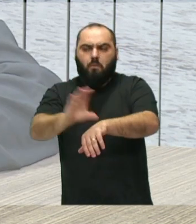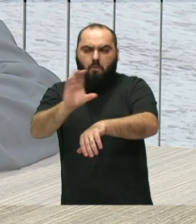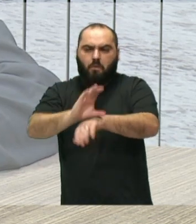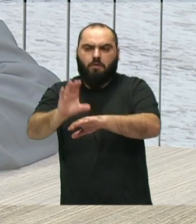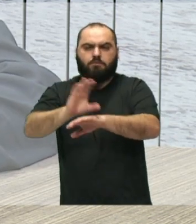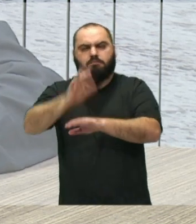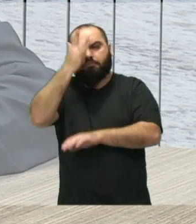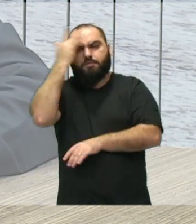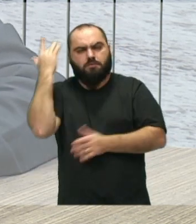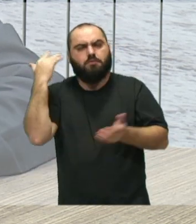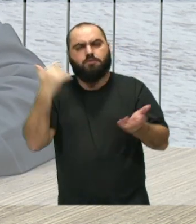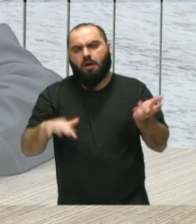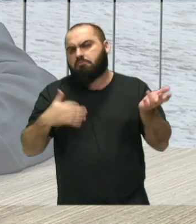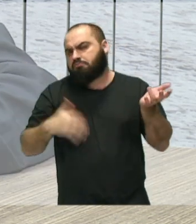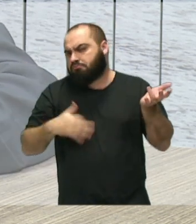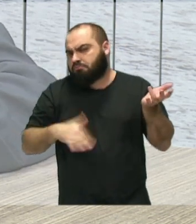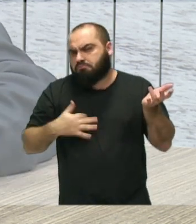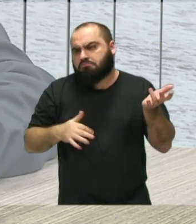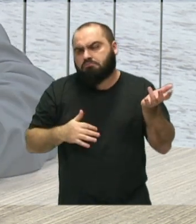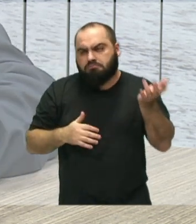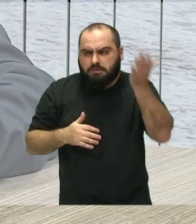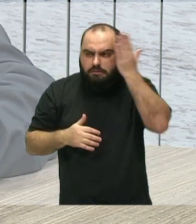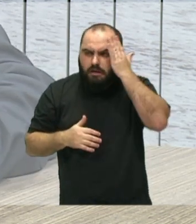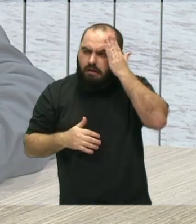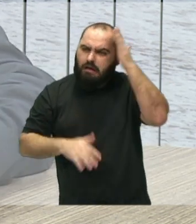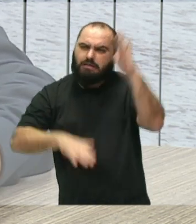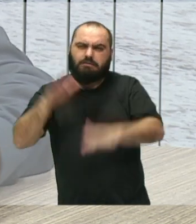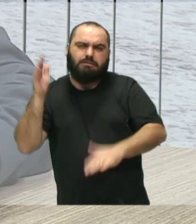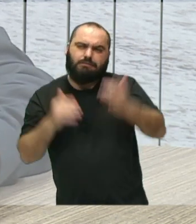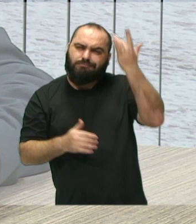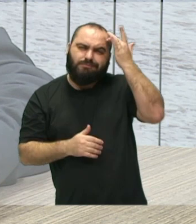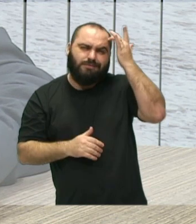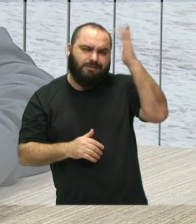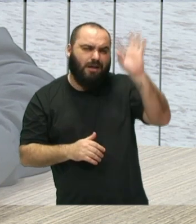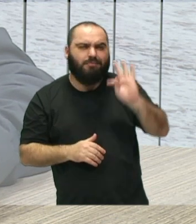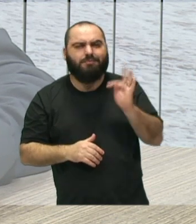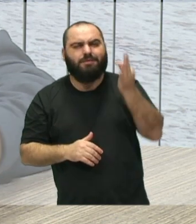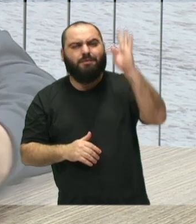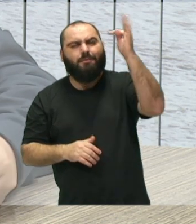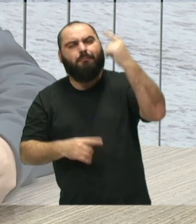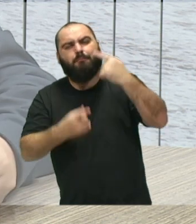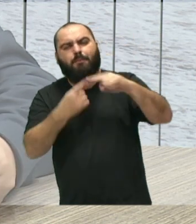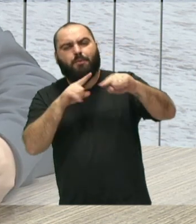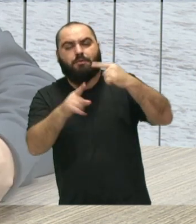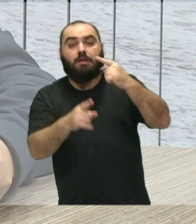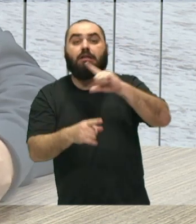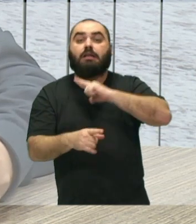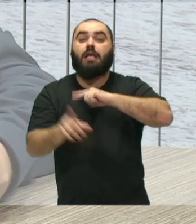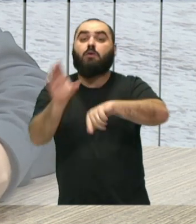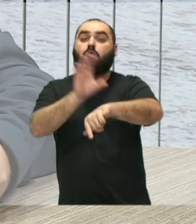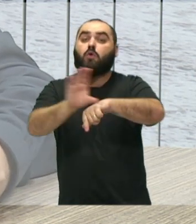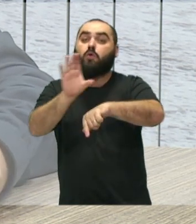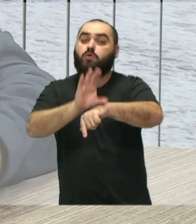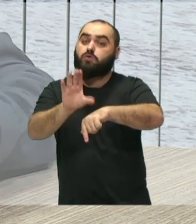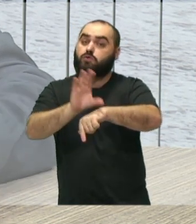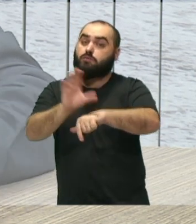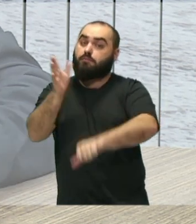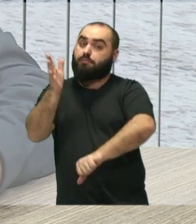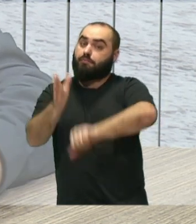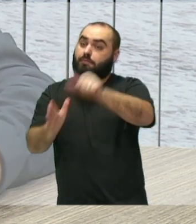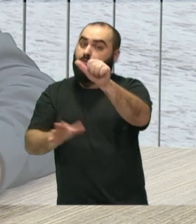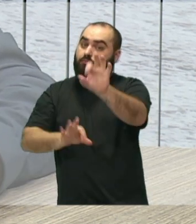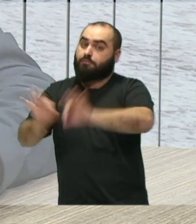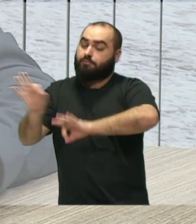toca algum instrumento ou está iniciando e às vezes não entende muito da questão teórica da música, nós temos um curso teórico preparatório que é